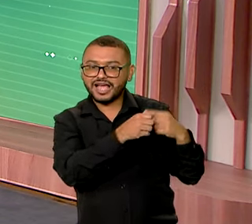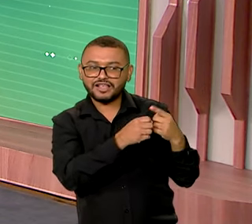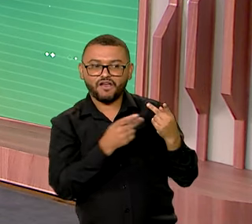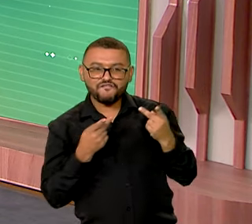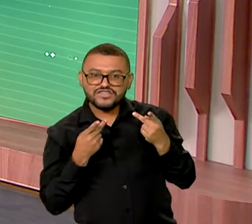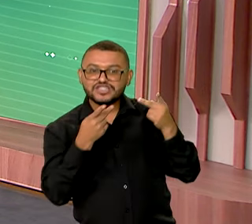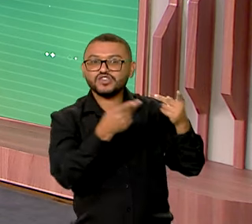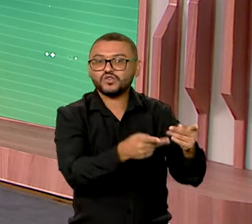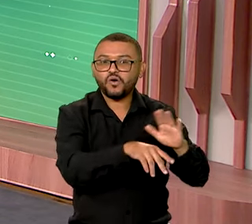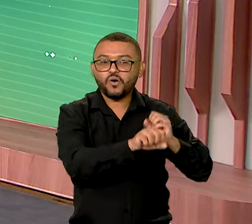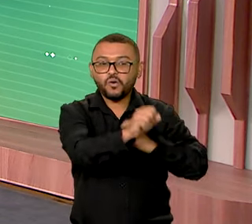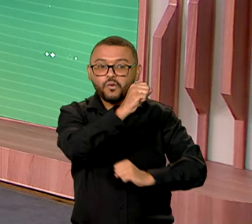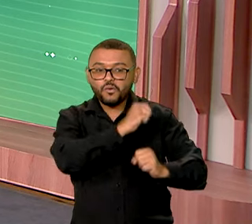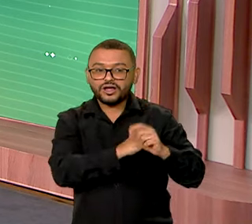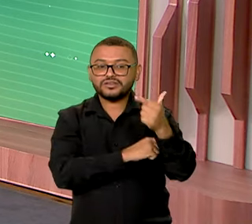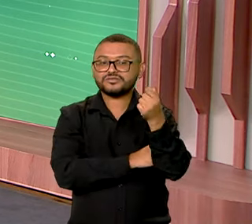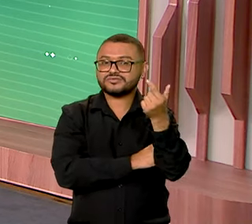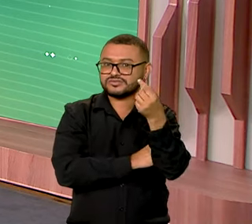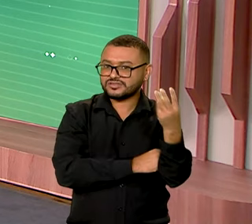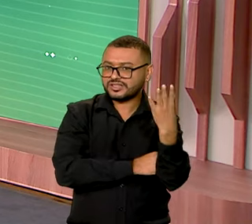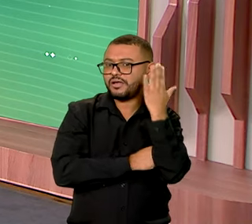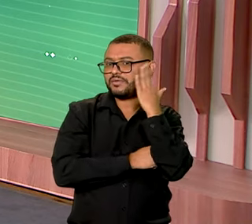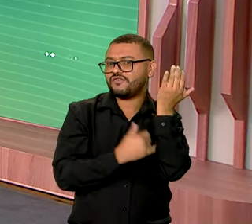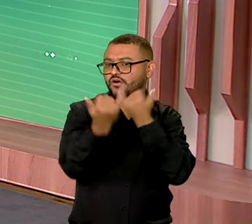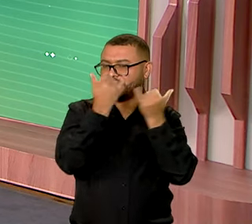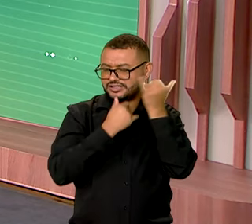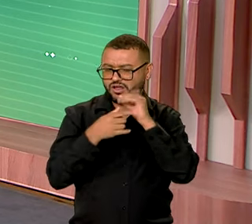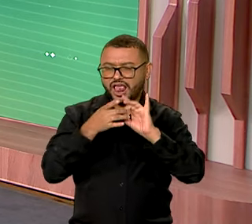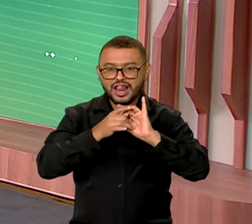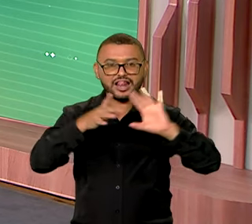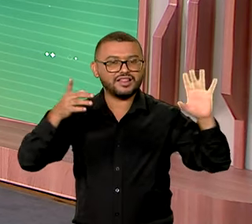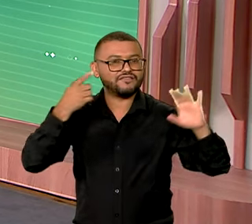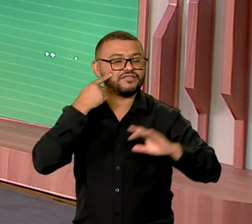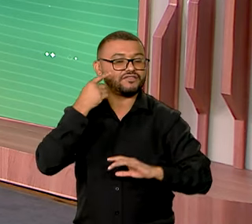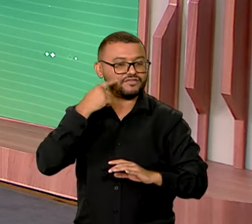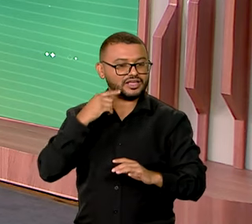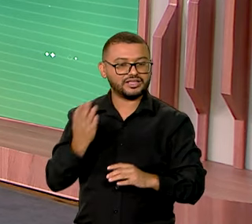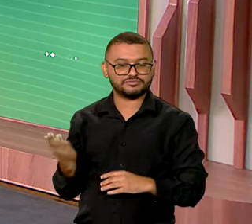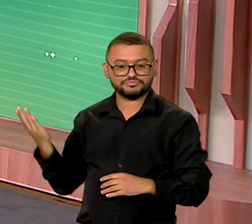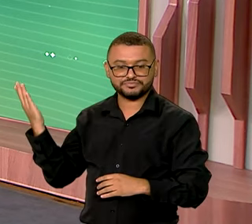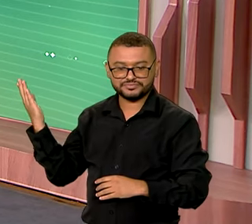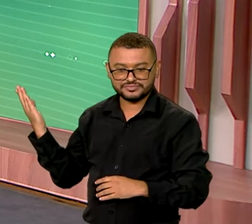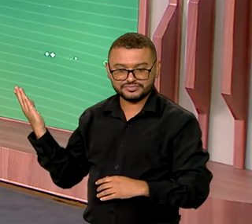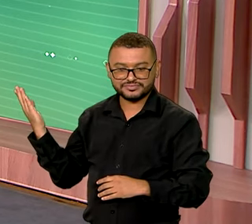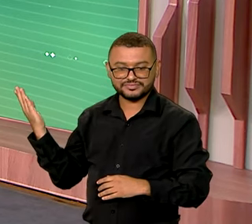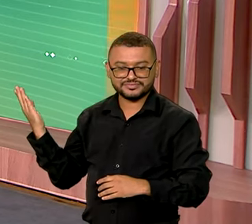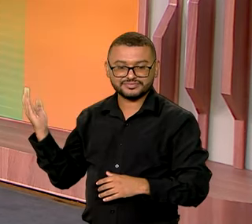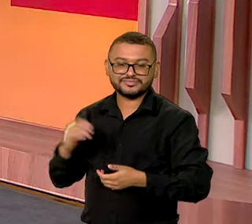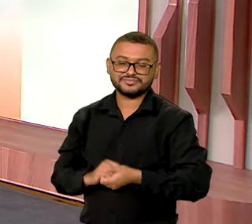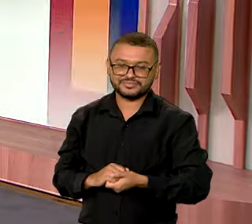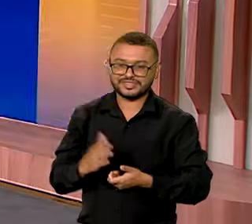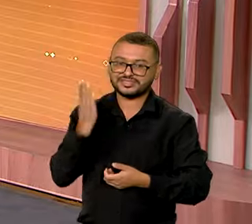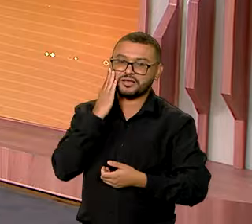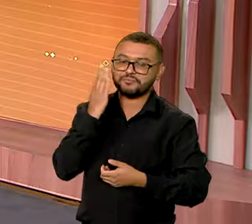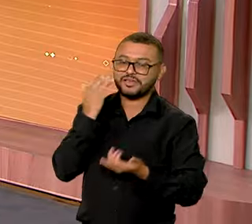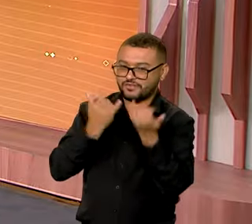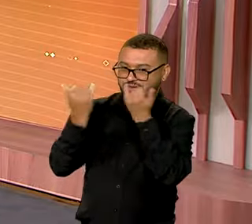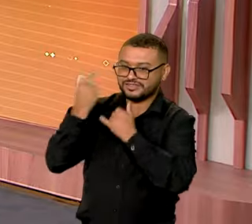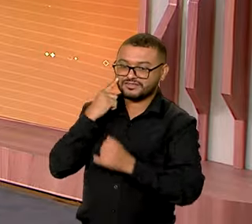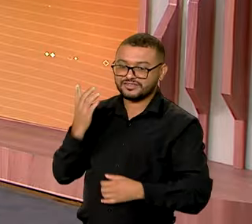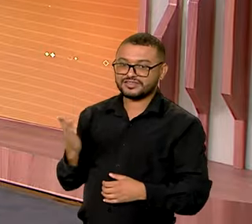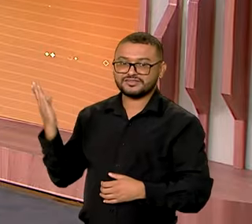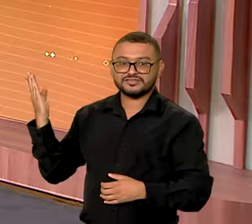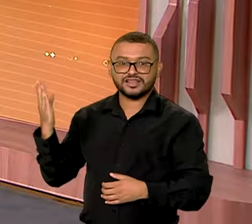visitadas no ano passado. Essas informações estão disponíveis na plataforma Comunica.br. Vamos dar uma olhada aqui no telão.